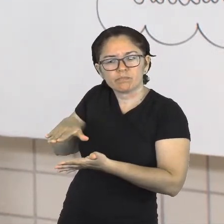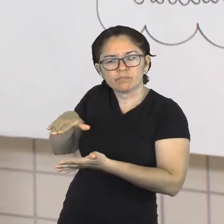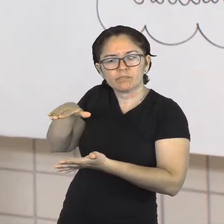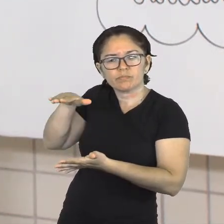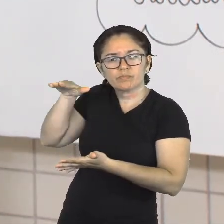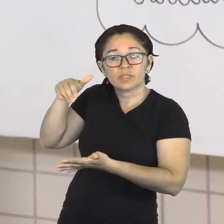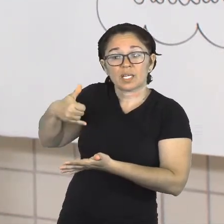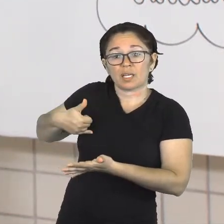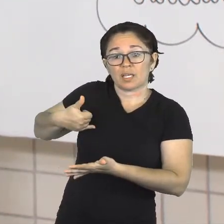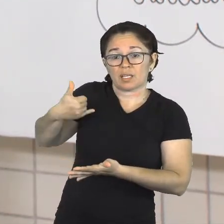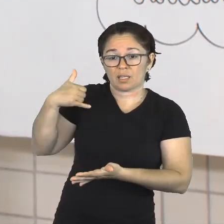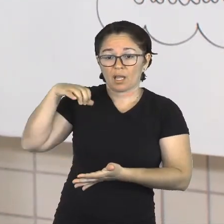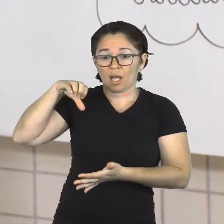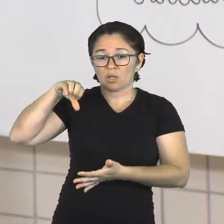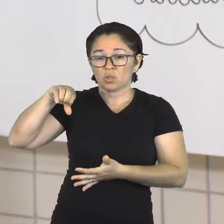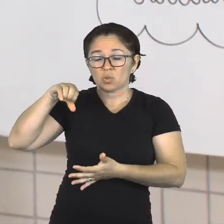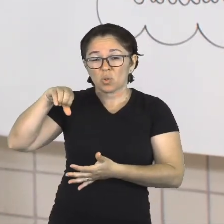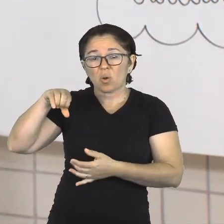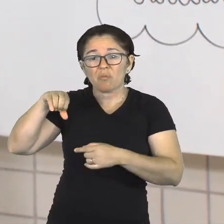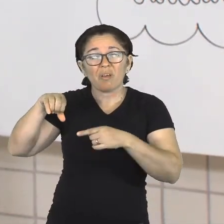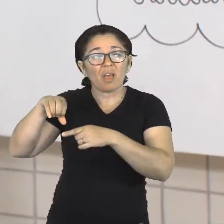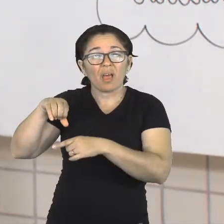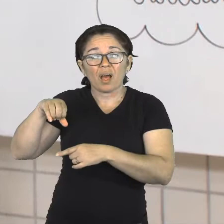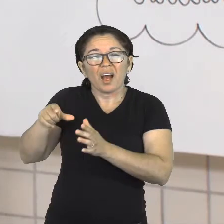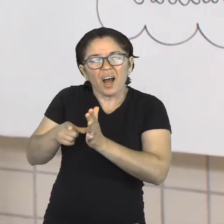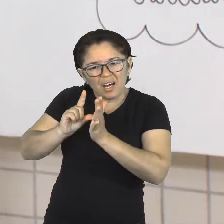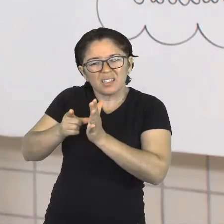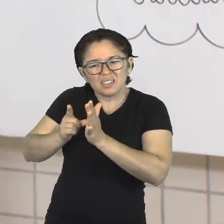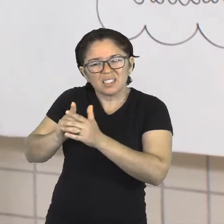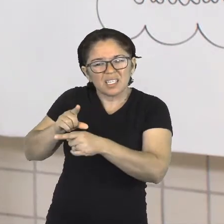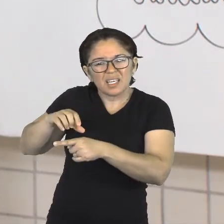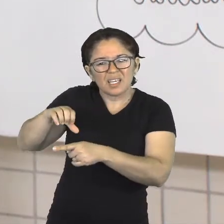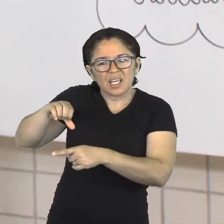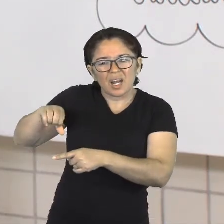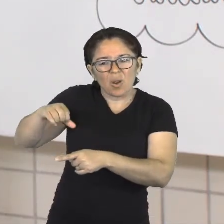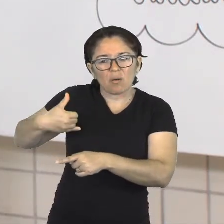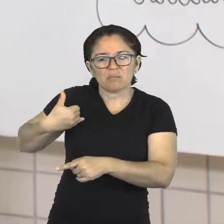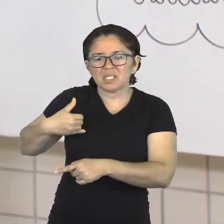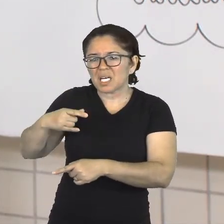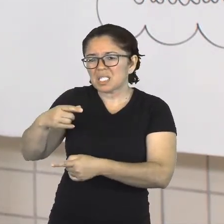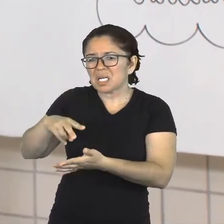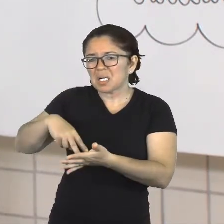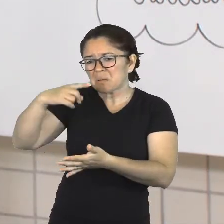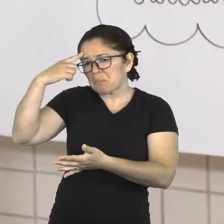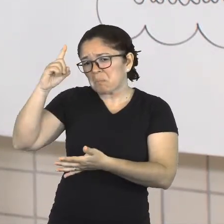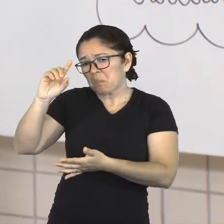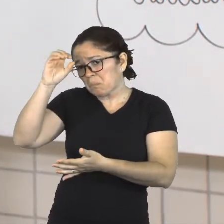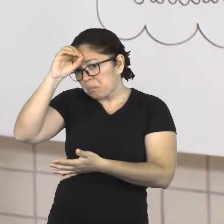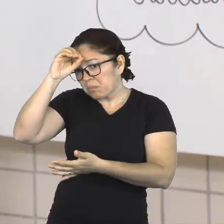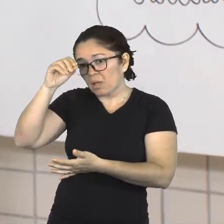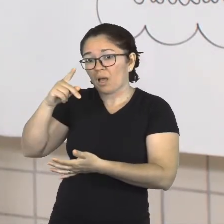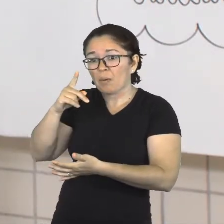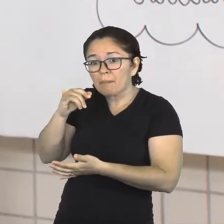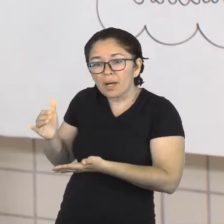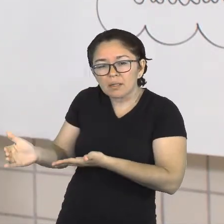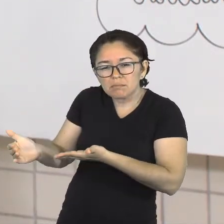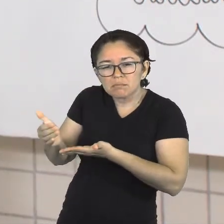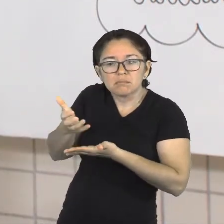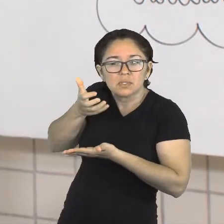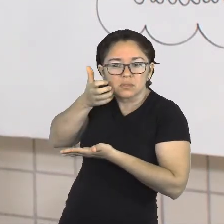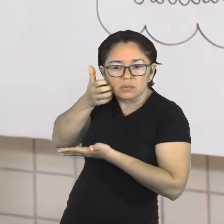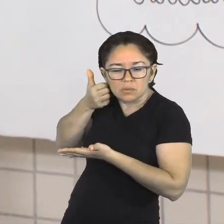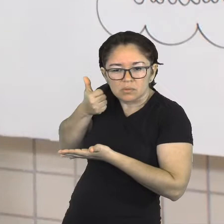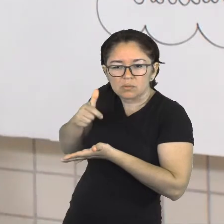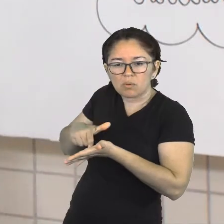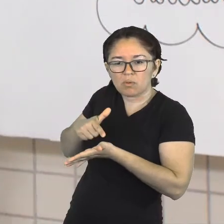nove anos de idade, ainda não sabia ler, e ela se encantava pelos livros. Ela tem uma